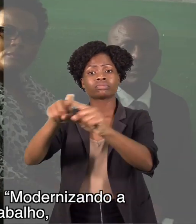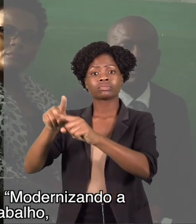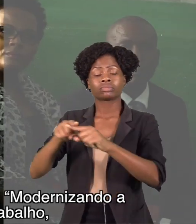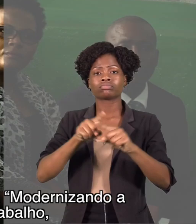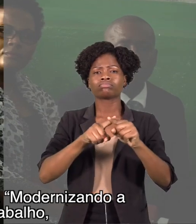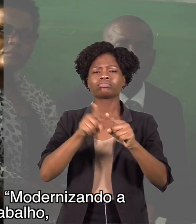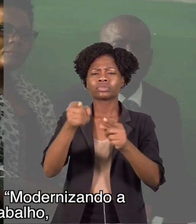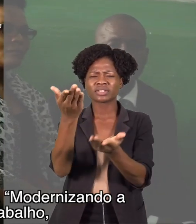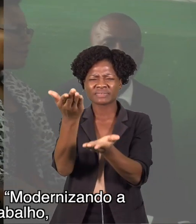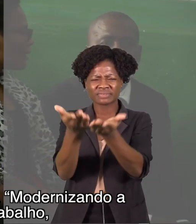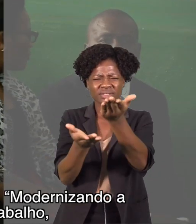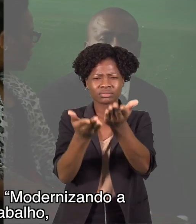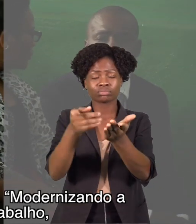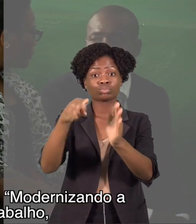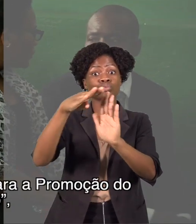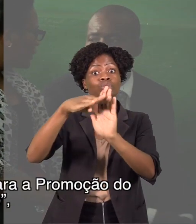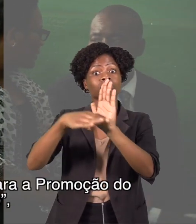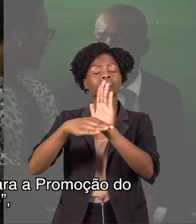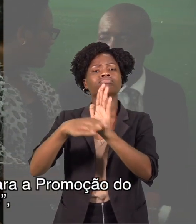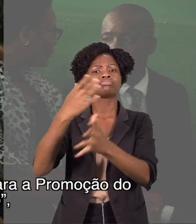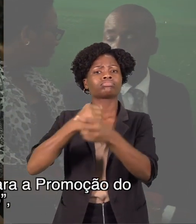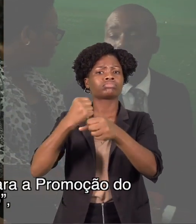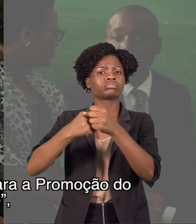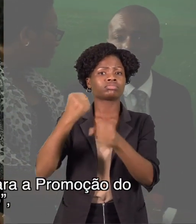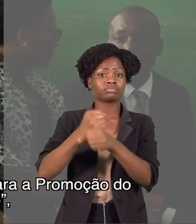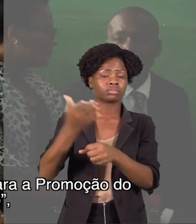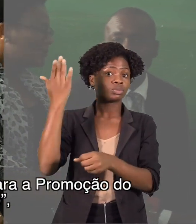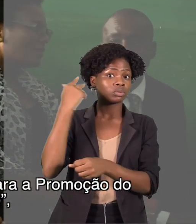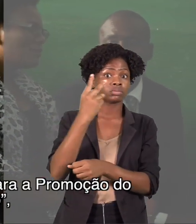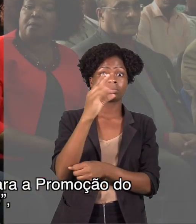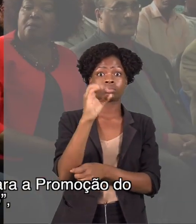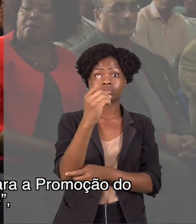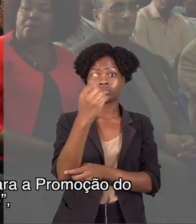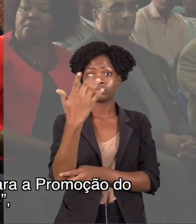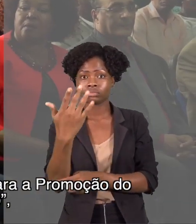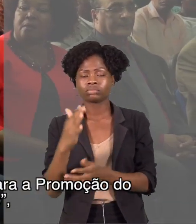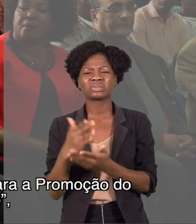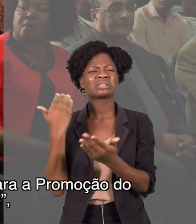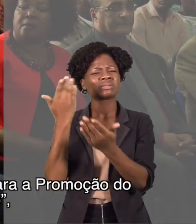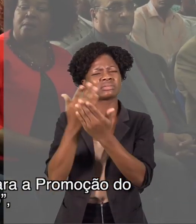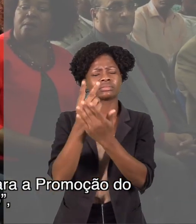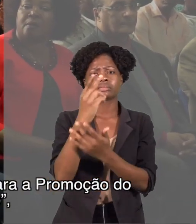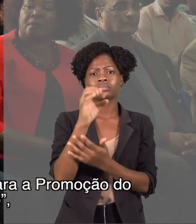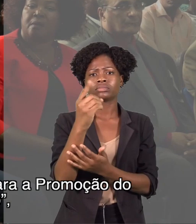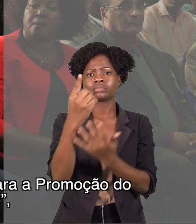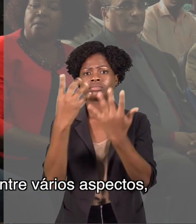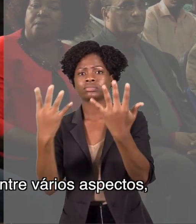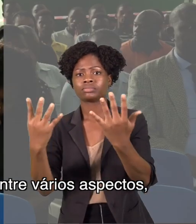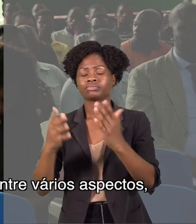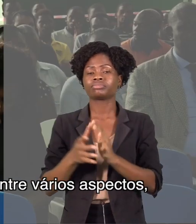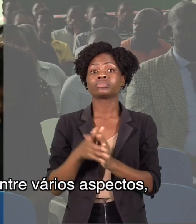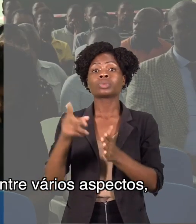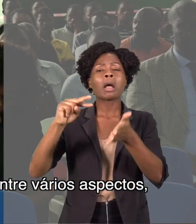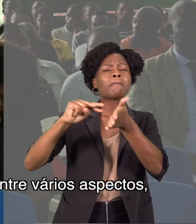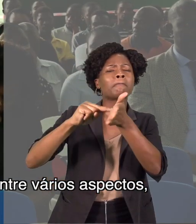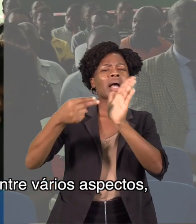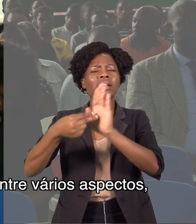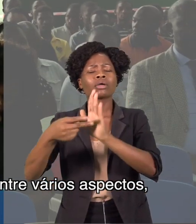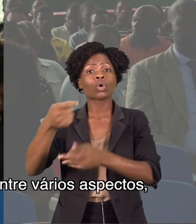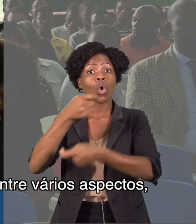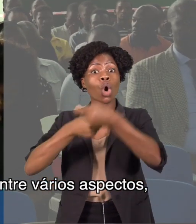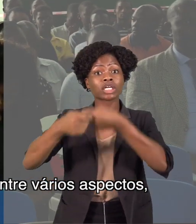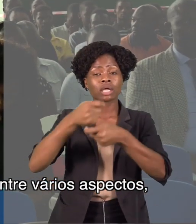Modernizando a Administração do Trabalho, Emprego e Segurança Social para a Promoção do Trabalho Digno, durante o qual